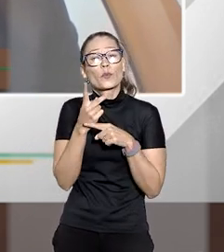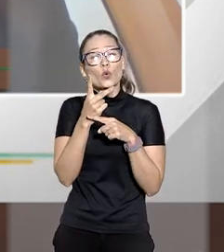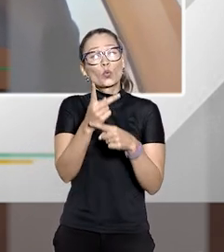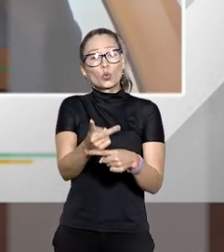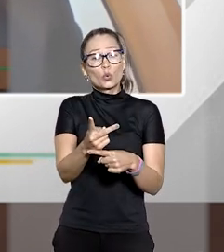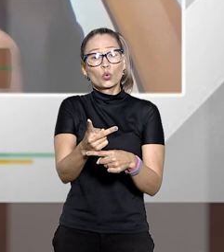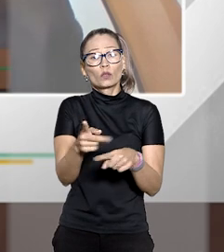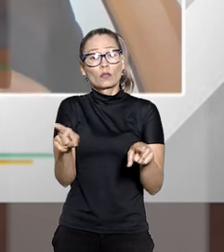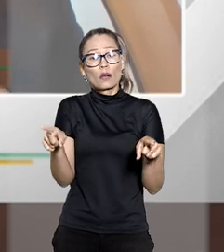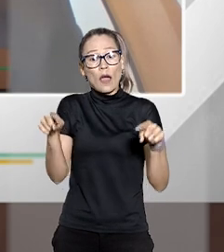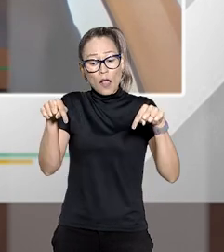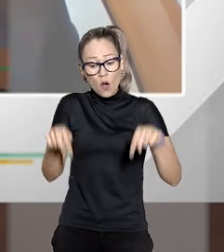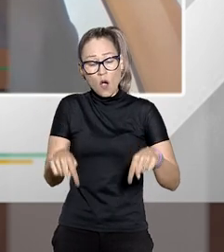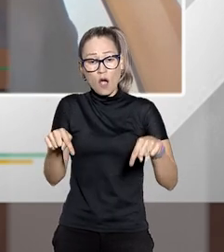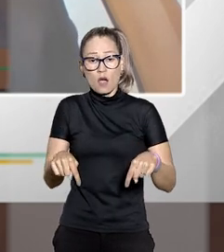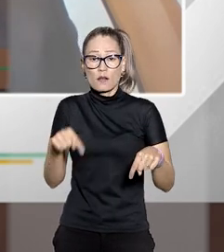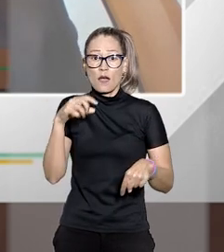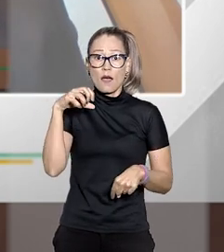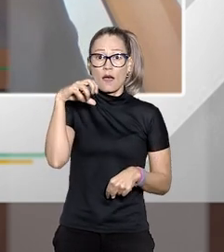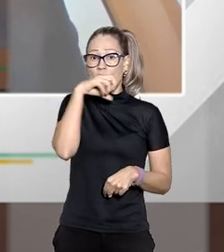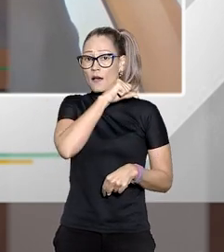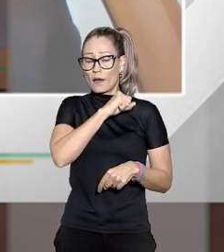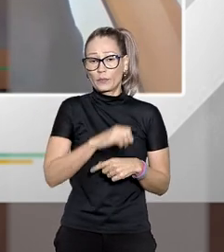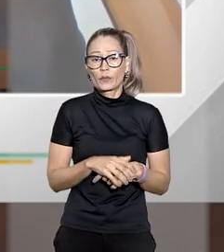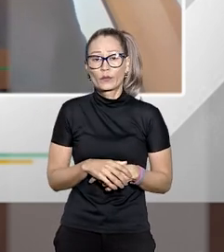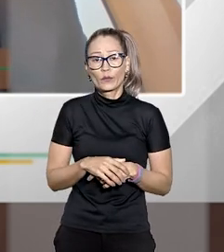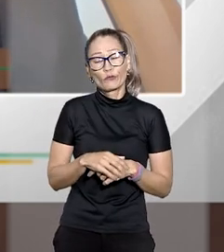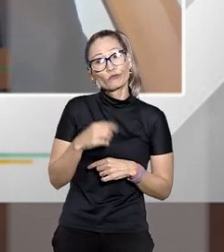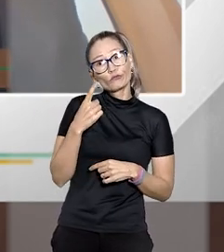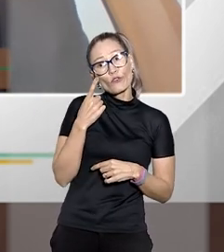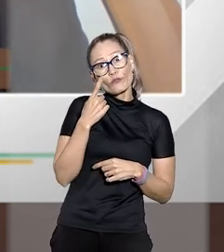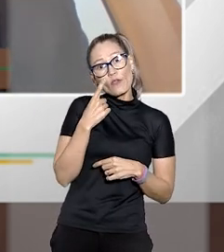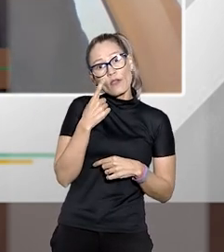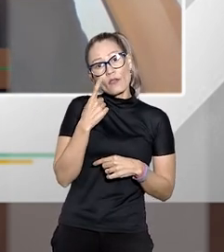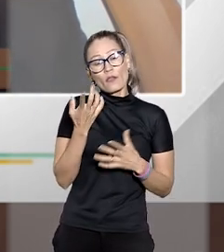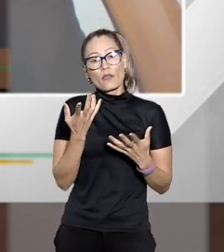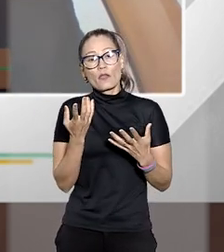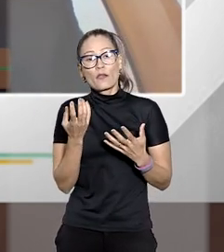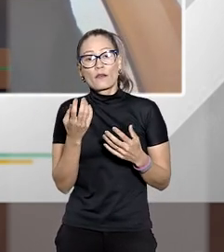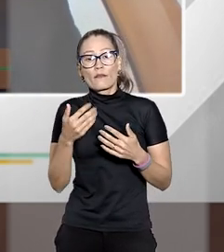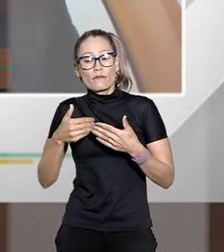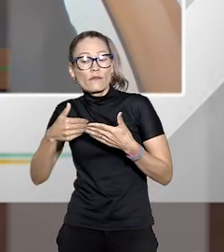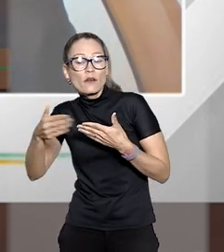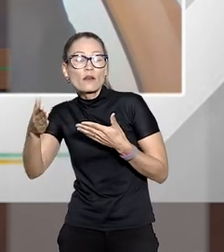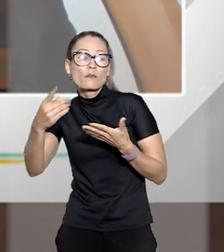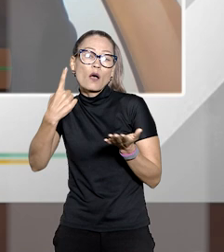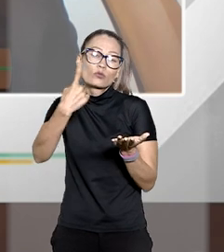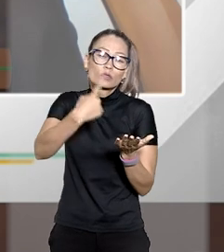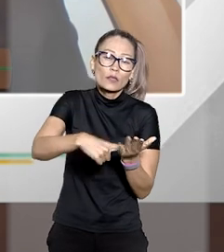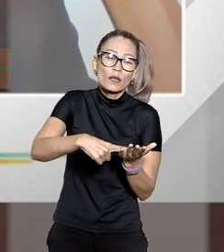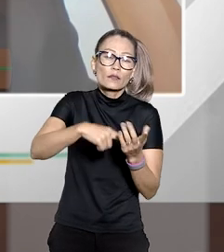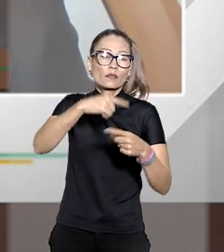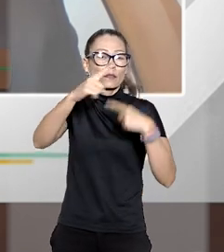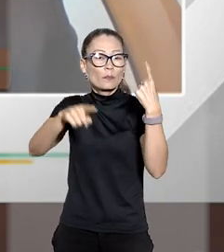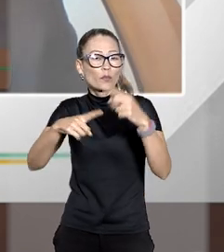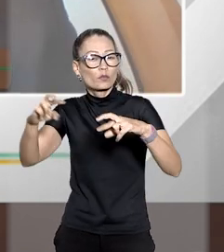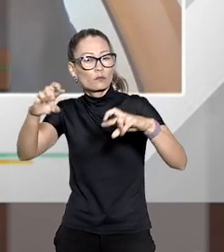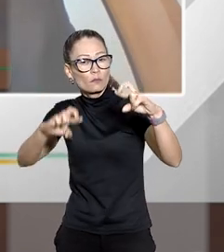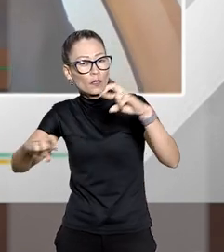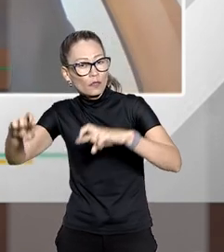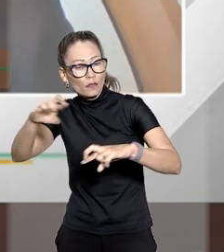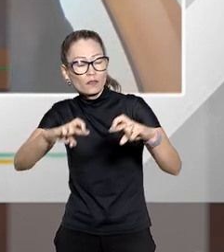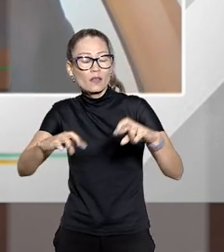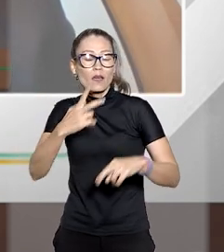é tudo ao mesmo tempo agora né e não aquela coisa vamos fazer audiência daí vai pra perícia